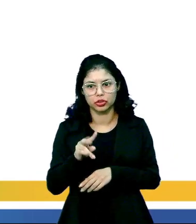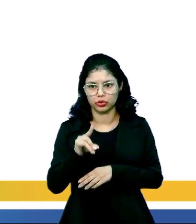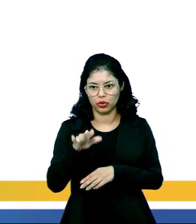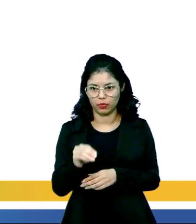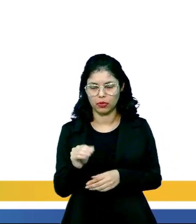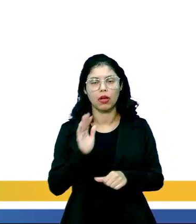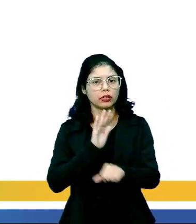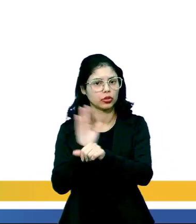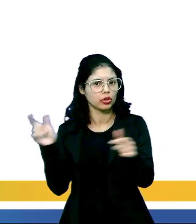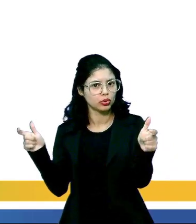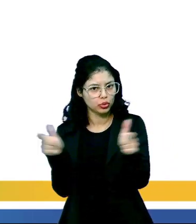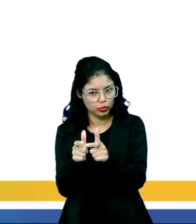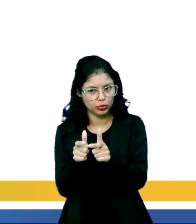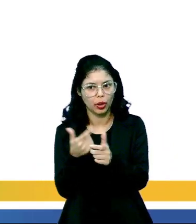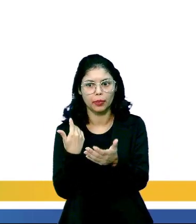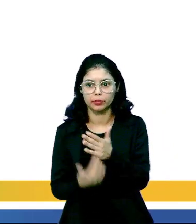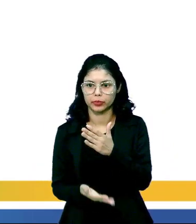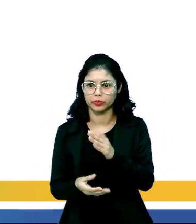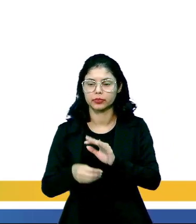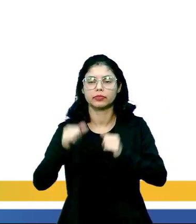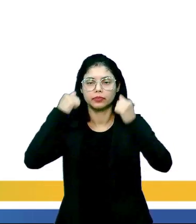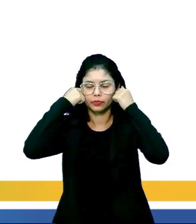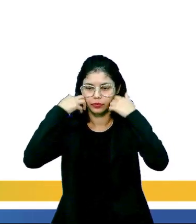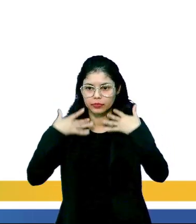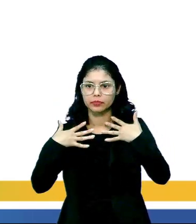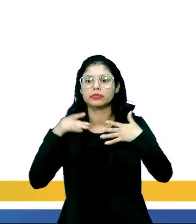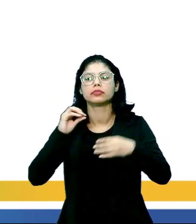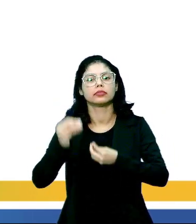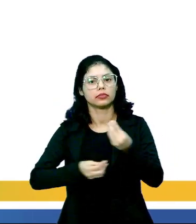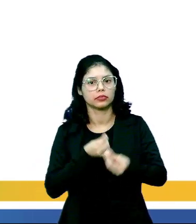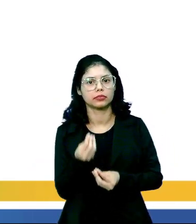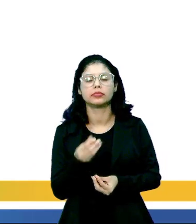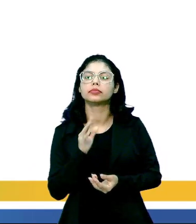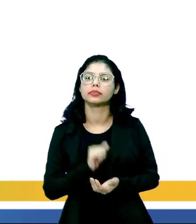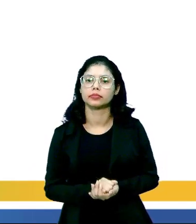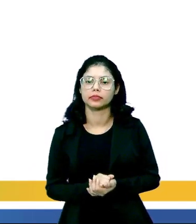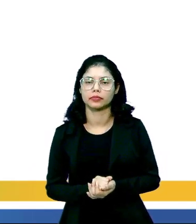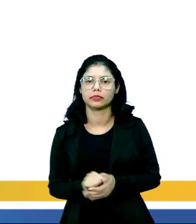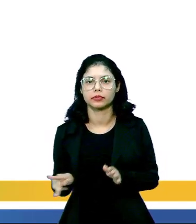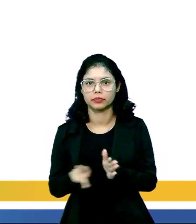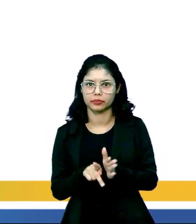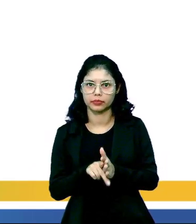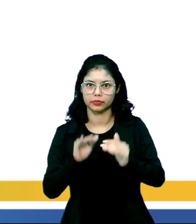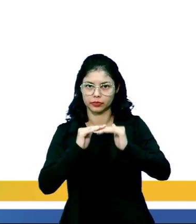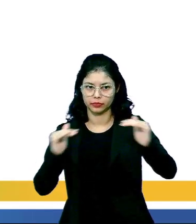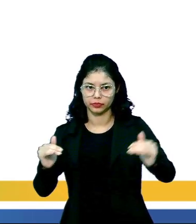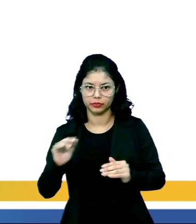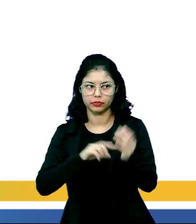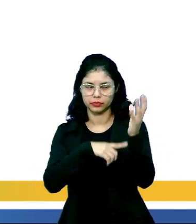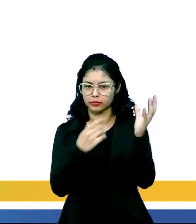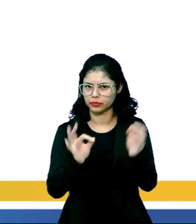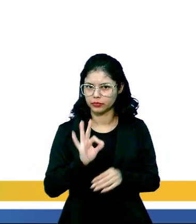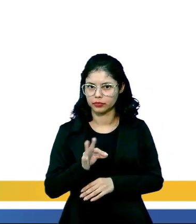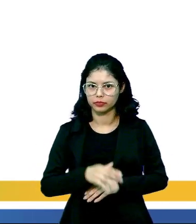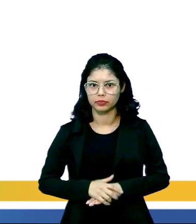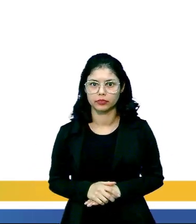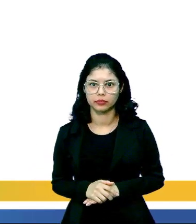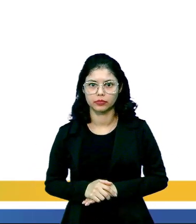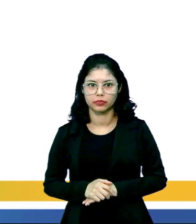ajuda a reduzir a perda por transpiração, assim como a sua disposição na superfície inferior da folha. Tá certo?